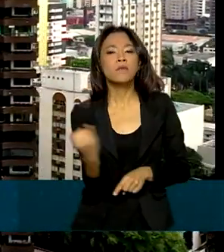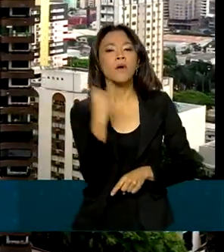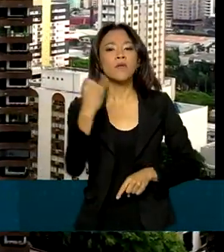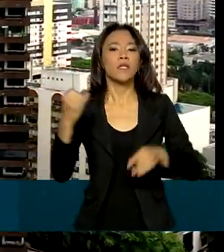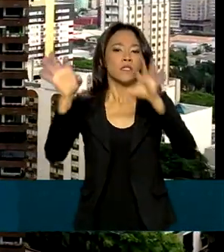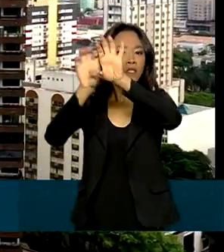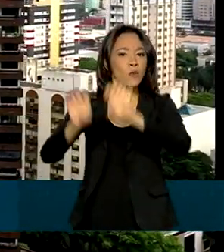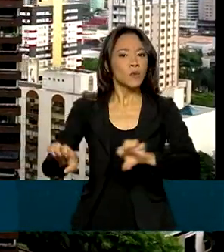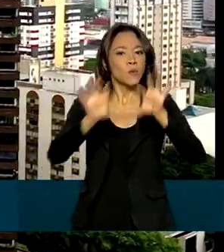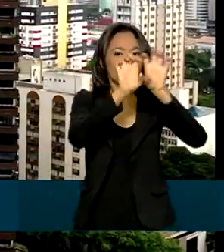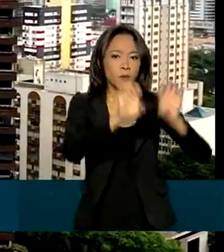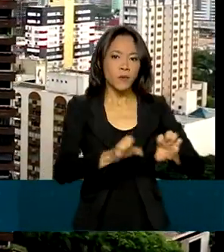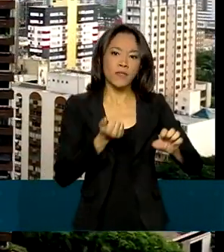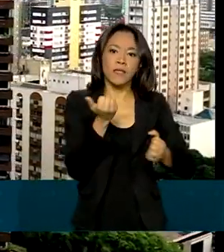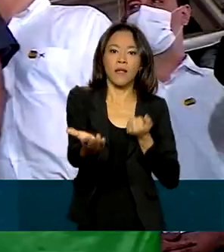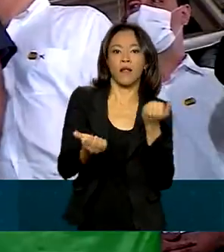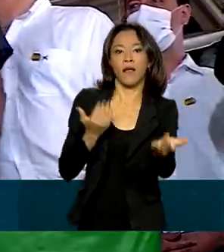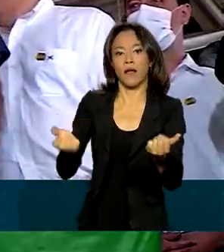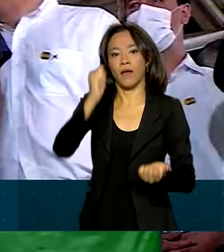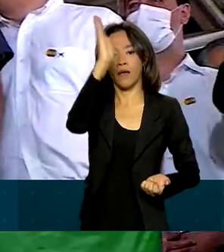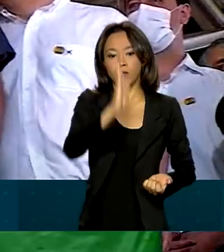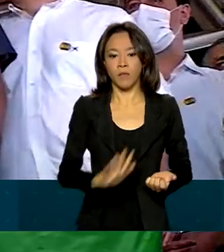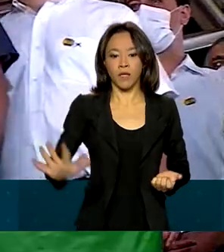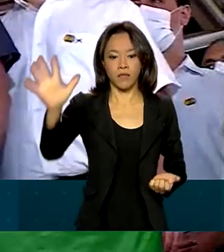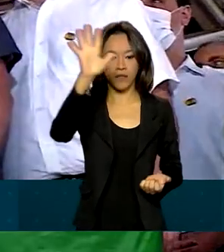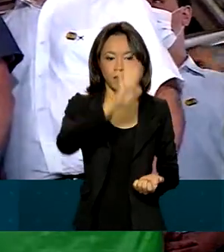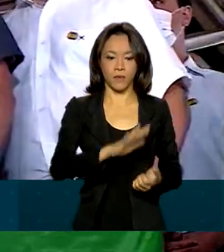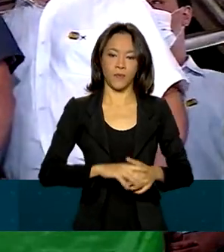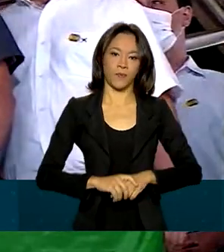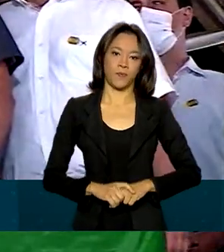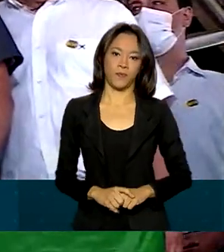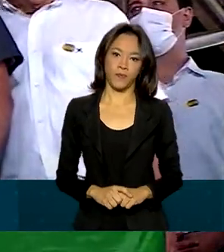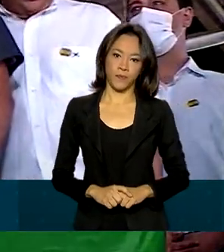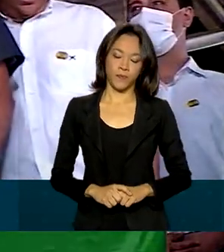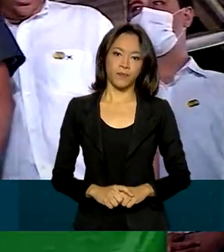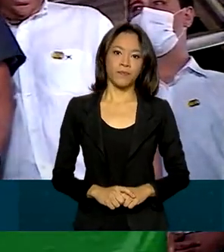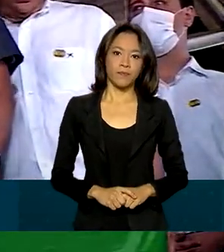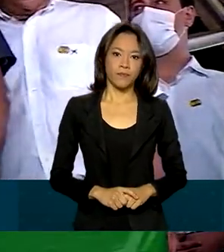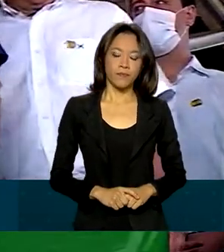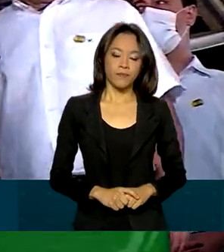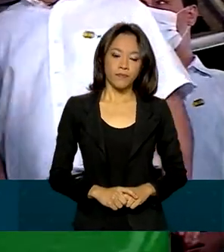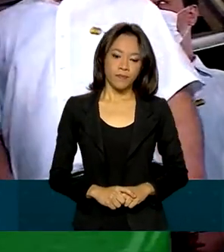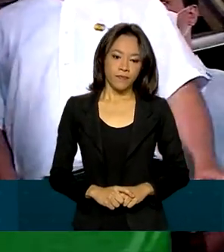entregues por todo o país. Nós, ao anunciarmos obras,